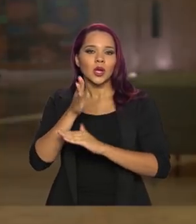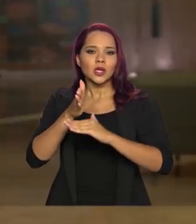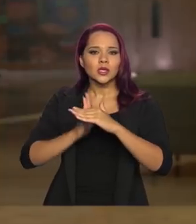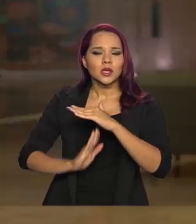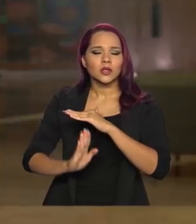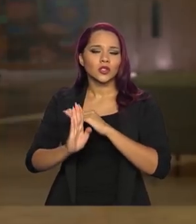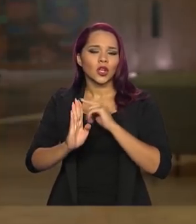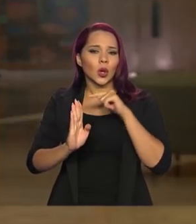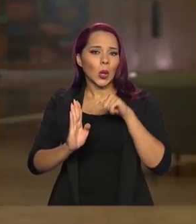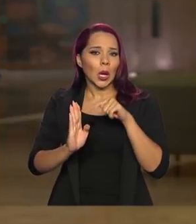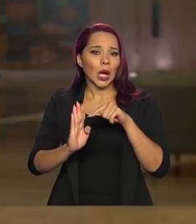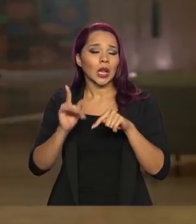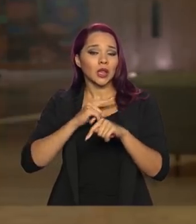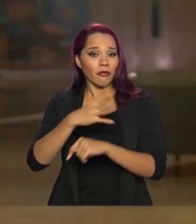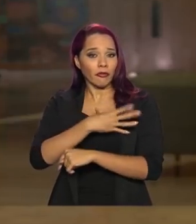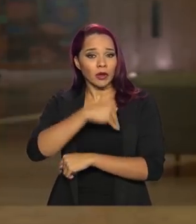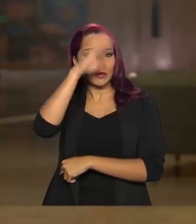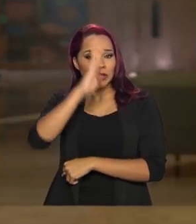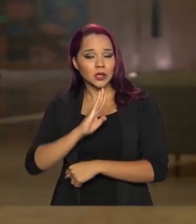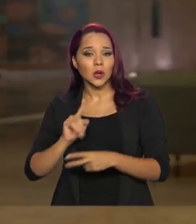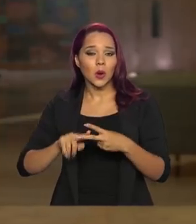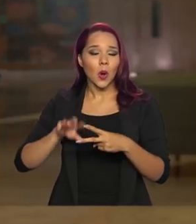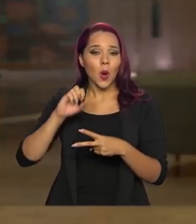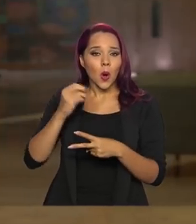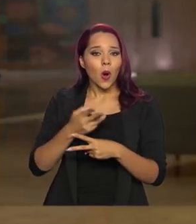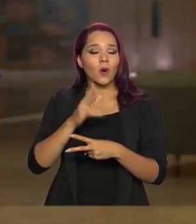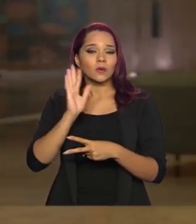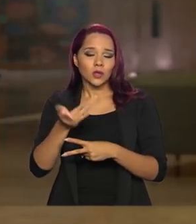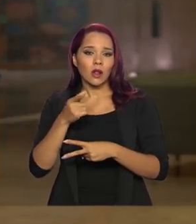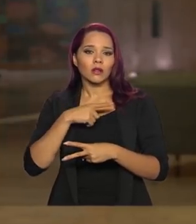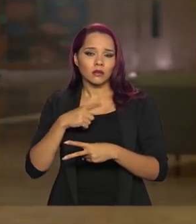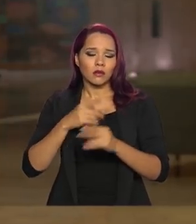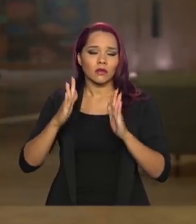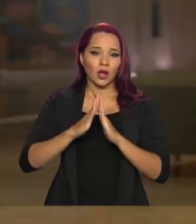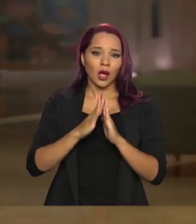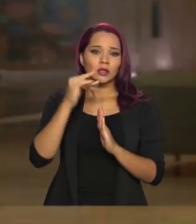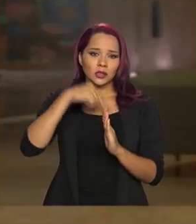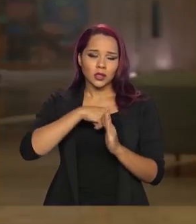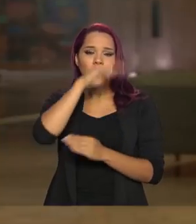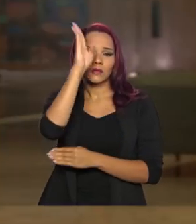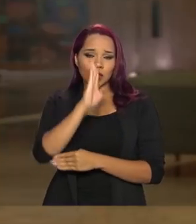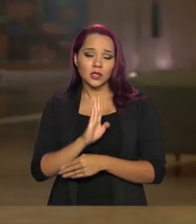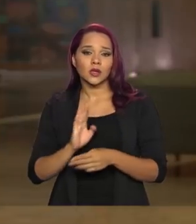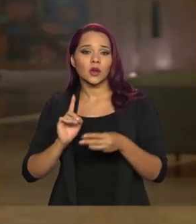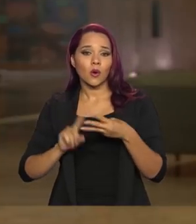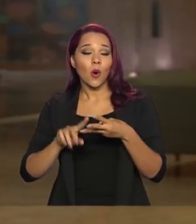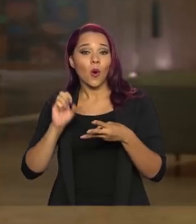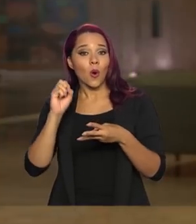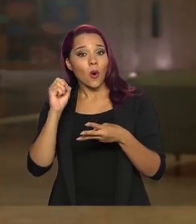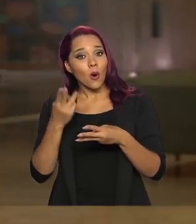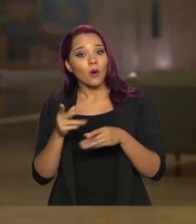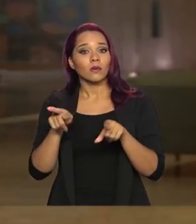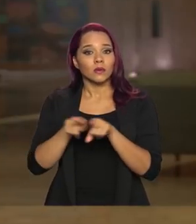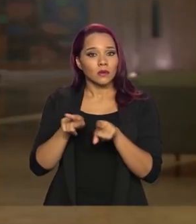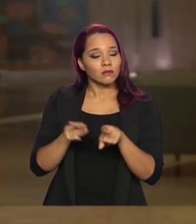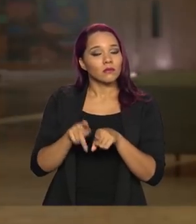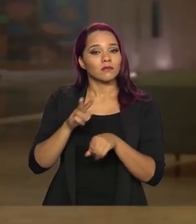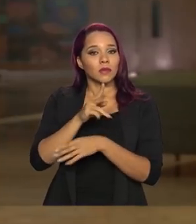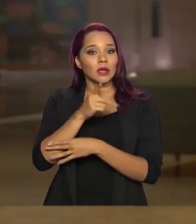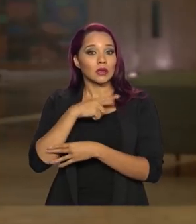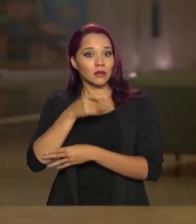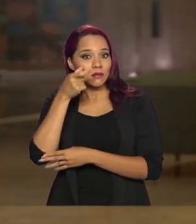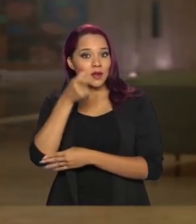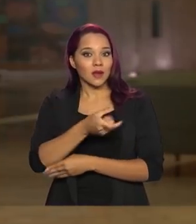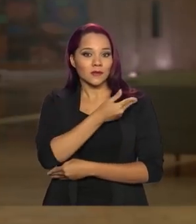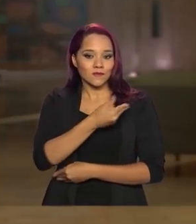com filho brasileiro, o estrangeiro que já tem autorização de residência no Brasil, o estrangeiro cujo haja um